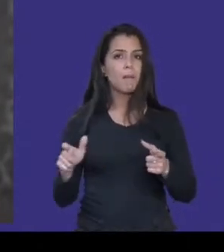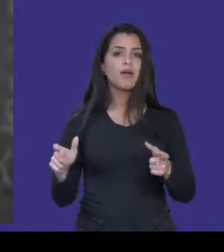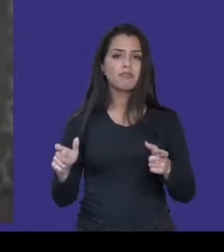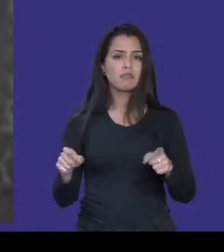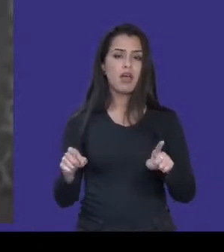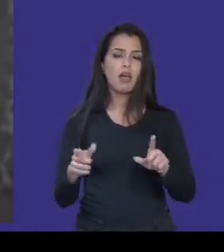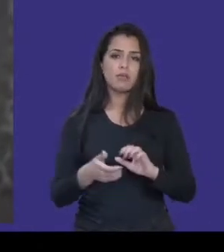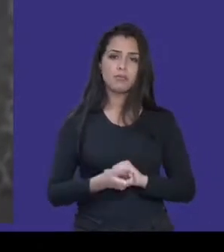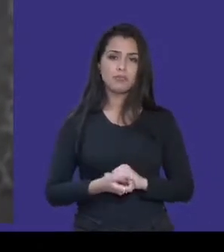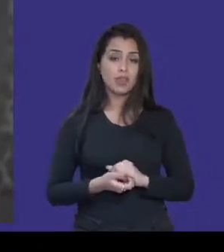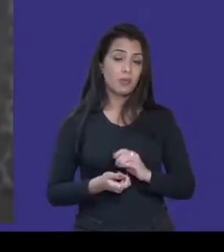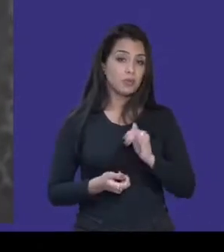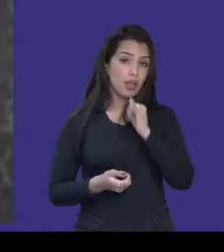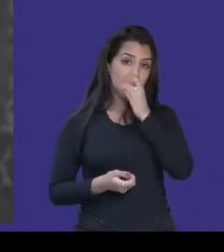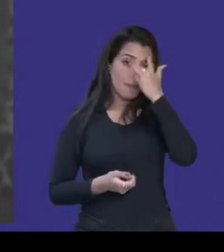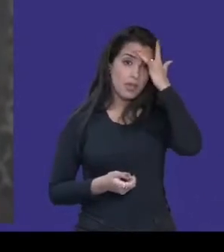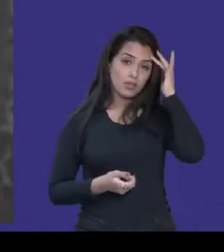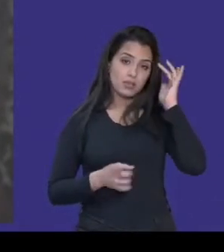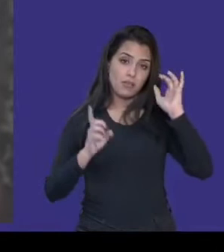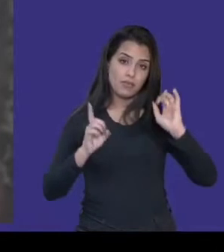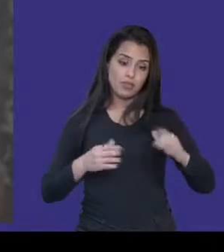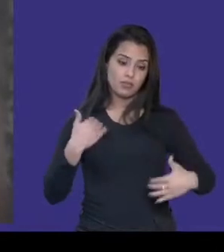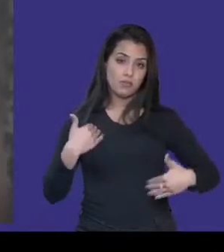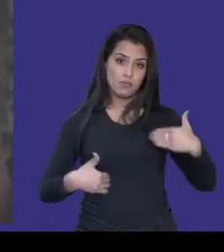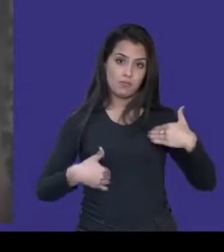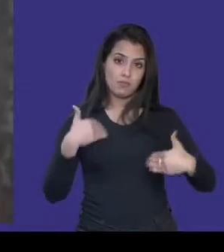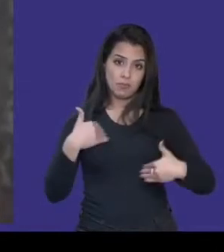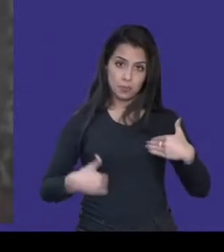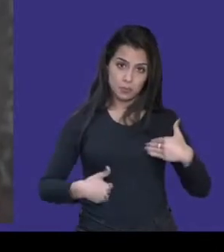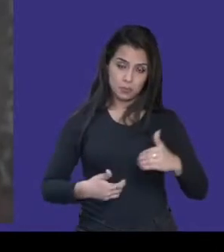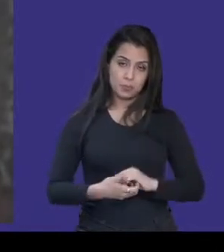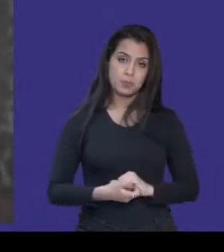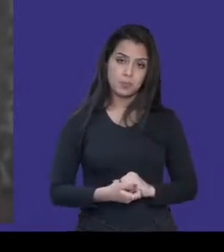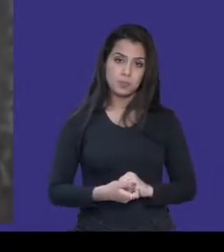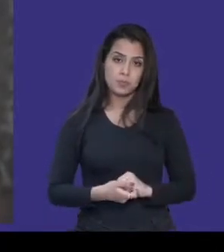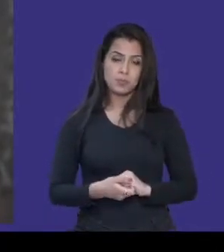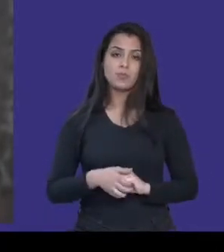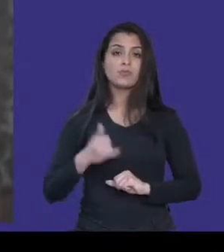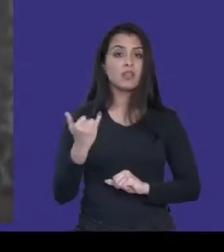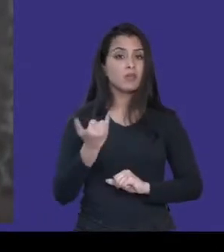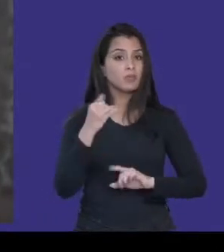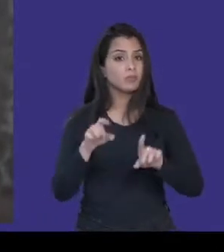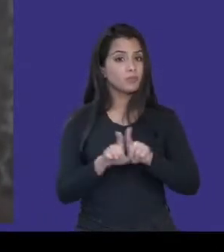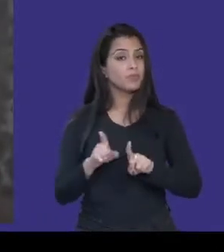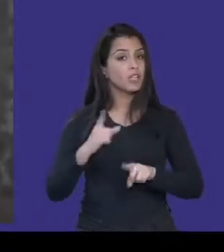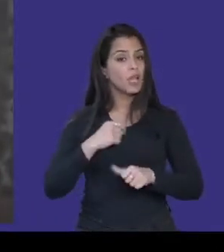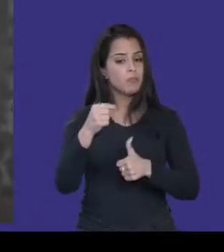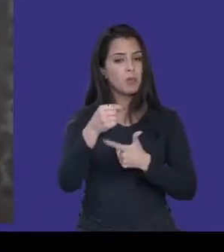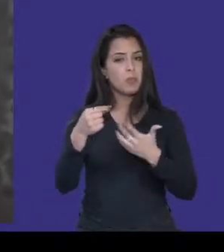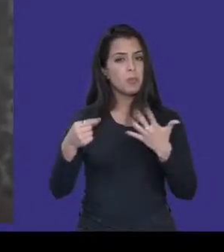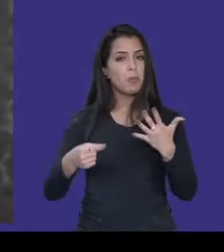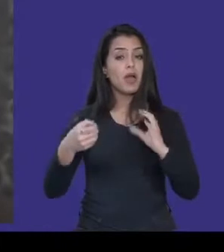exemplo, com deficiência física. E é importante também que tenham alternativas para conteúdos.